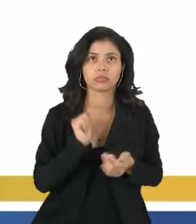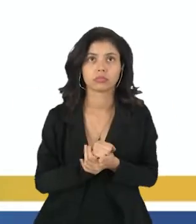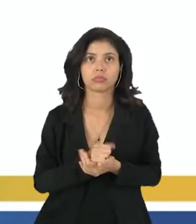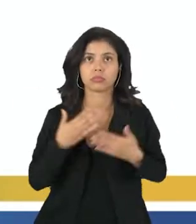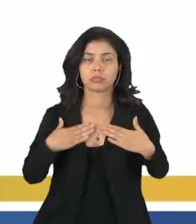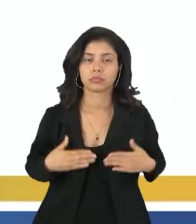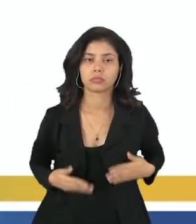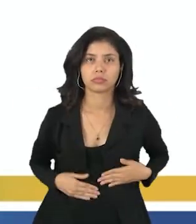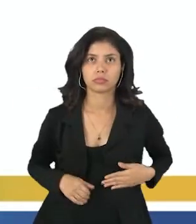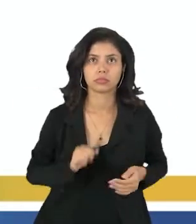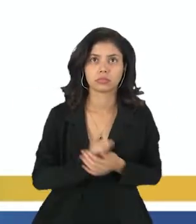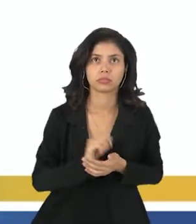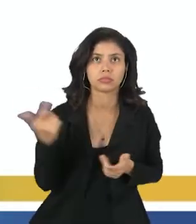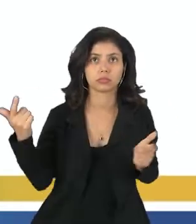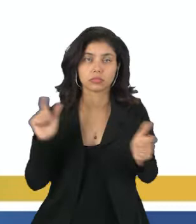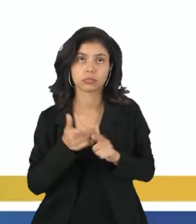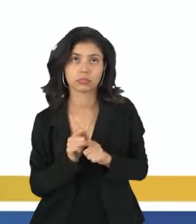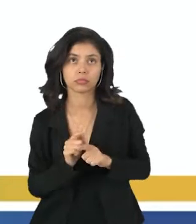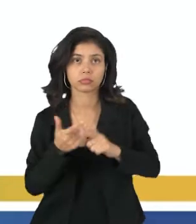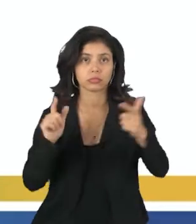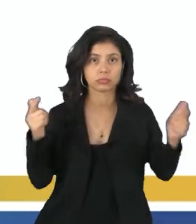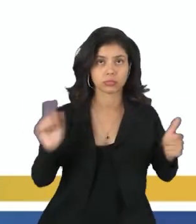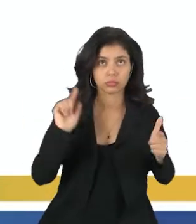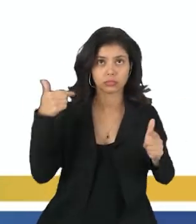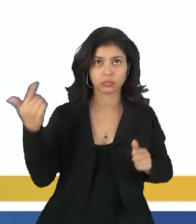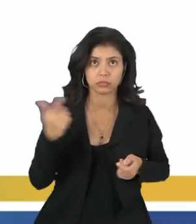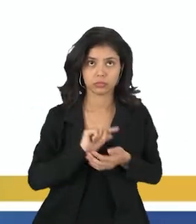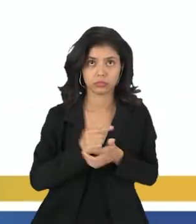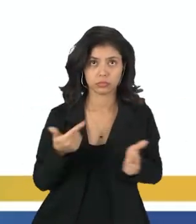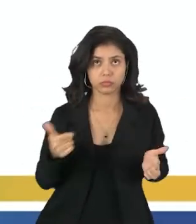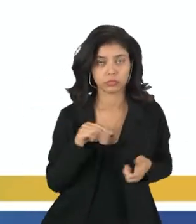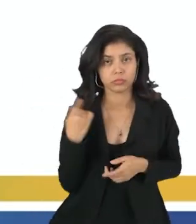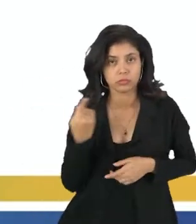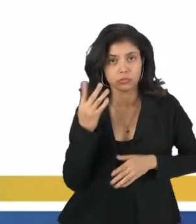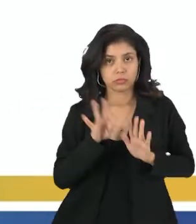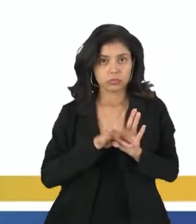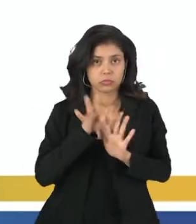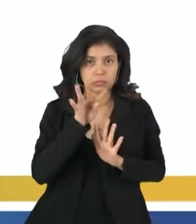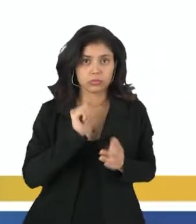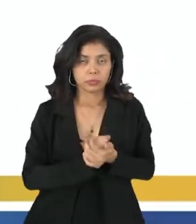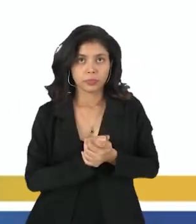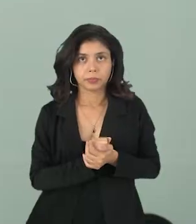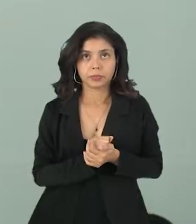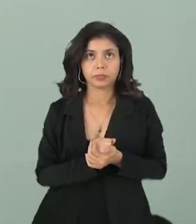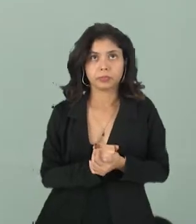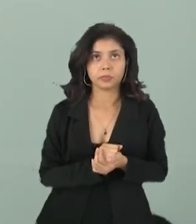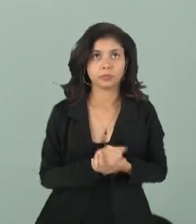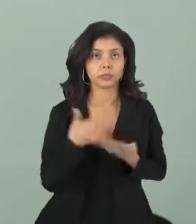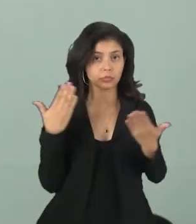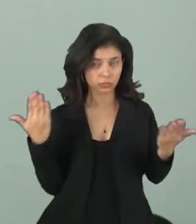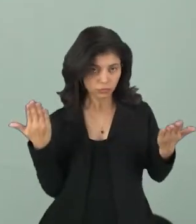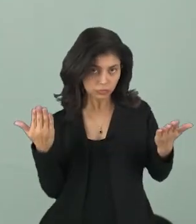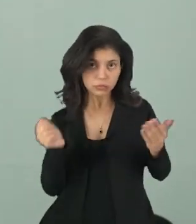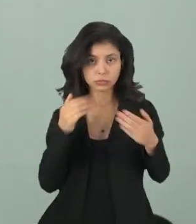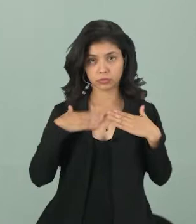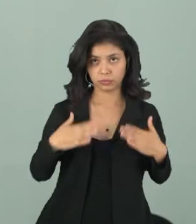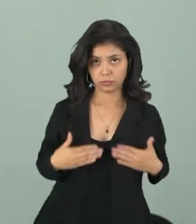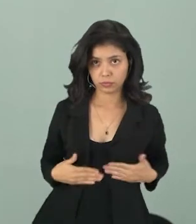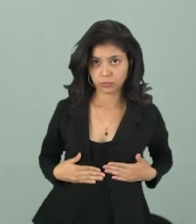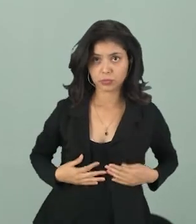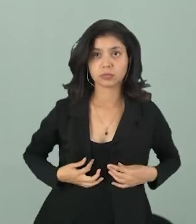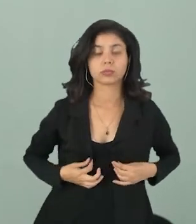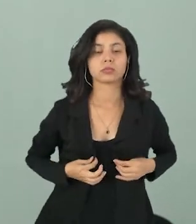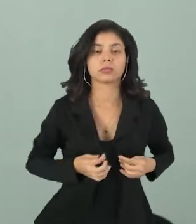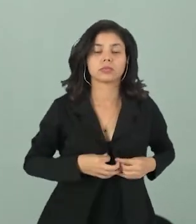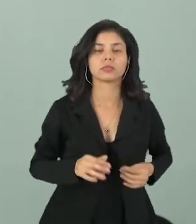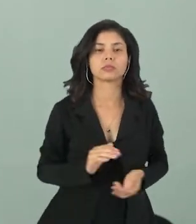de um corpo de menor temperatura para um corpo de maior temperatura. É o seguinte pessoal, em um corpo onde